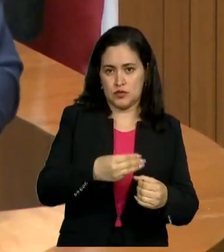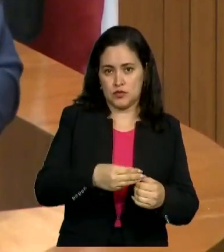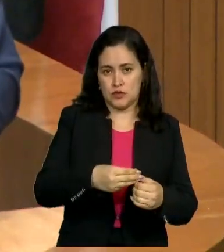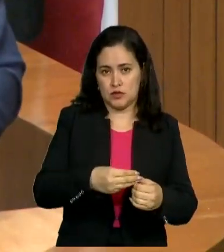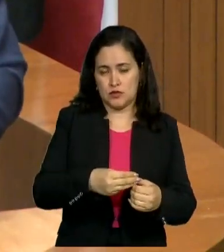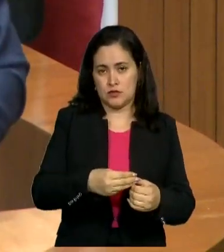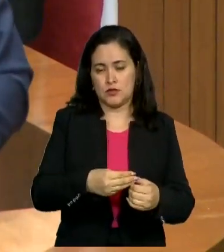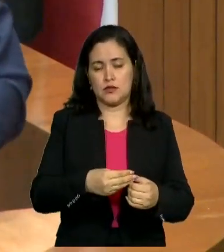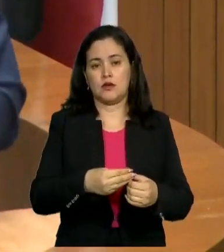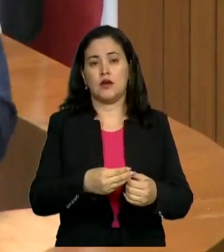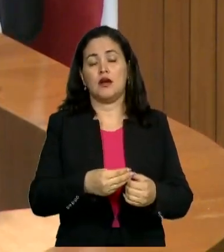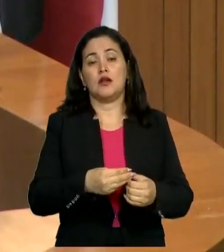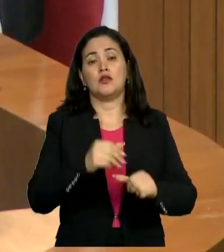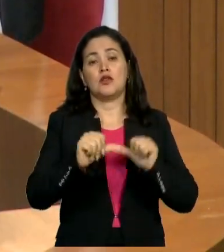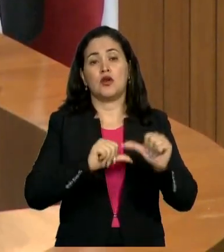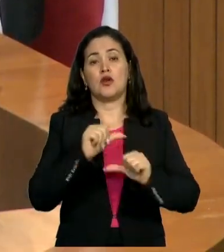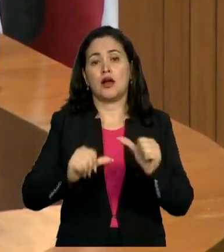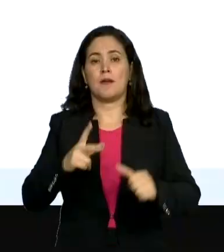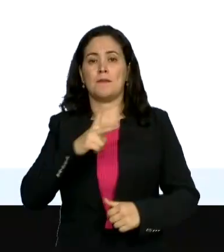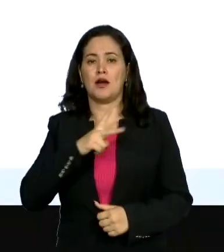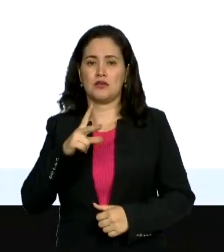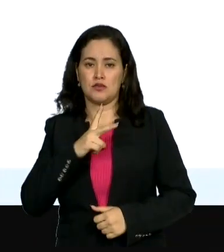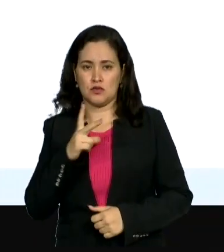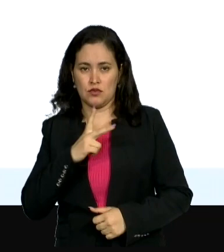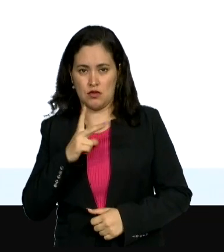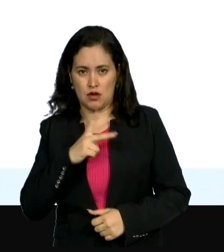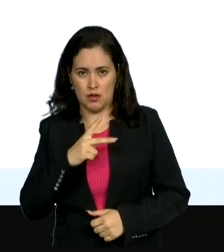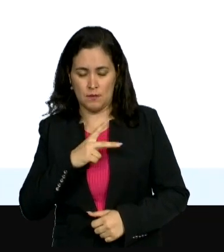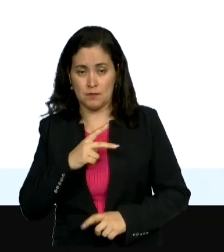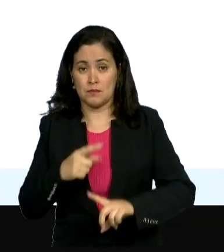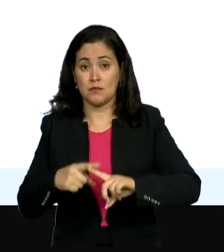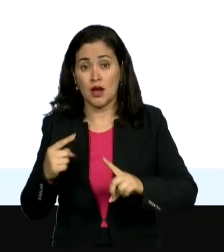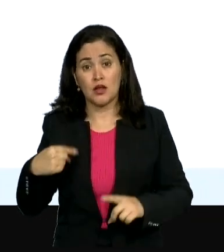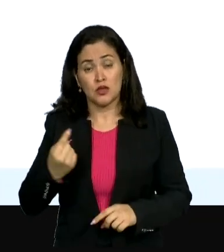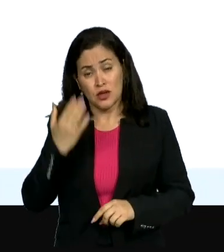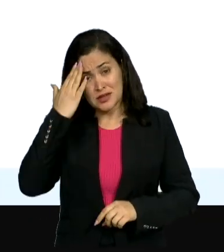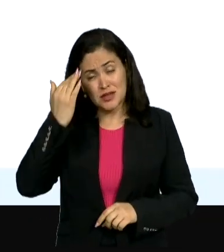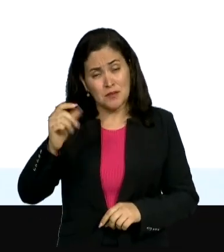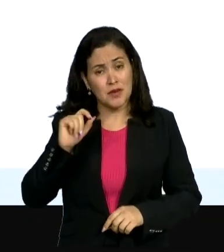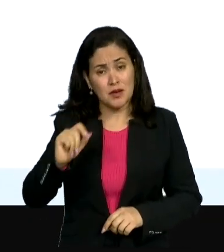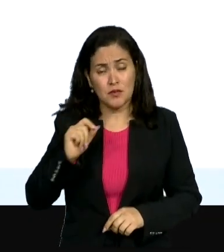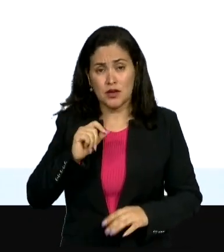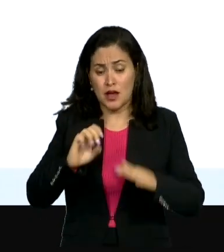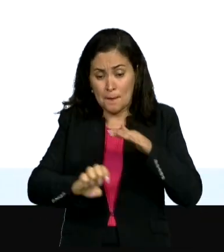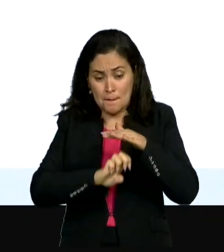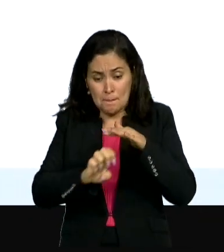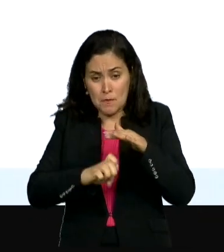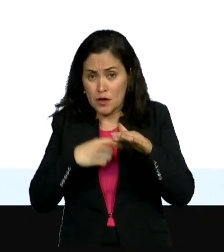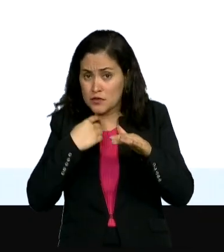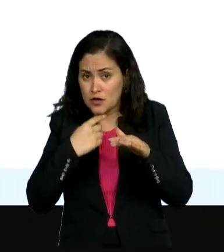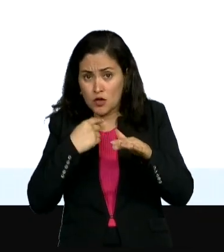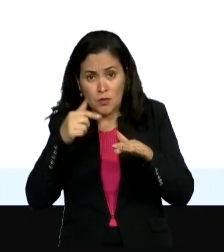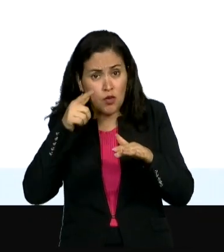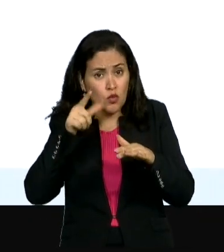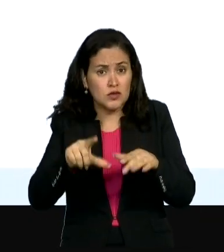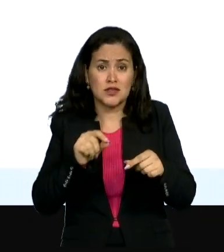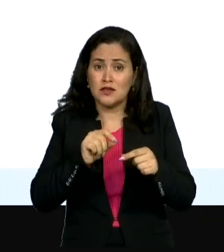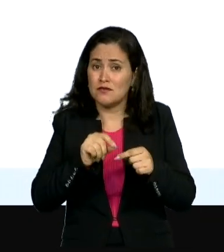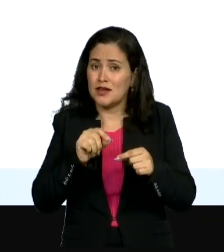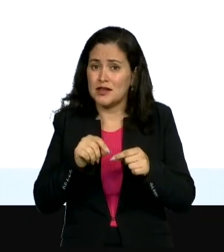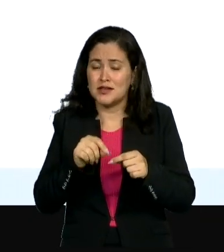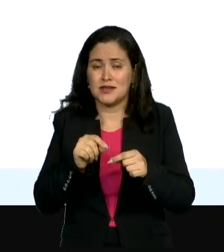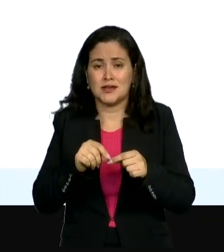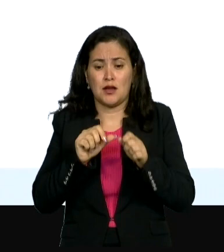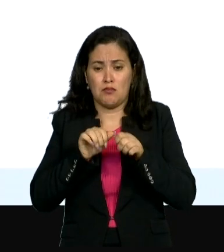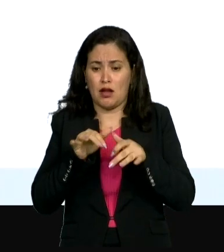da execução do contrato. Eu trago os números aqui para São Luís, e peço para que coloque no telão. Um